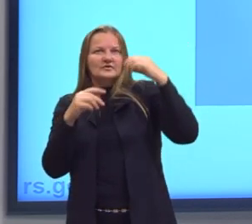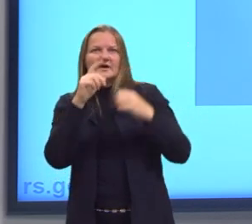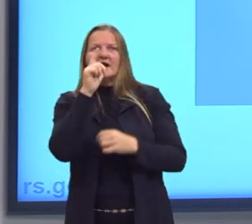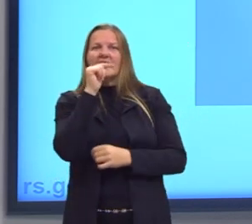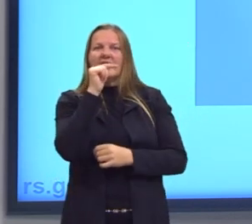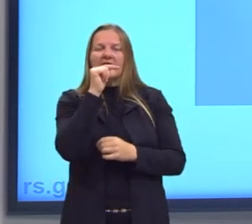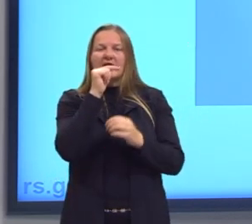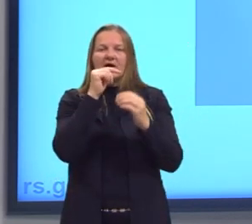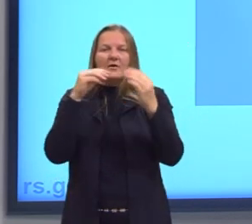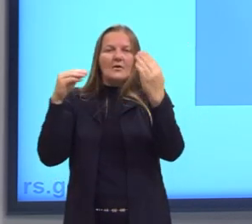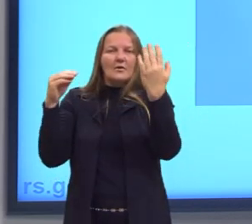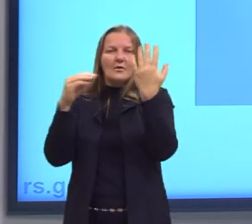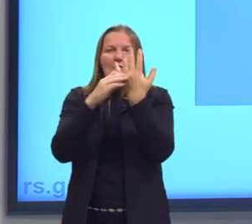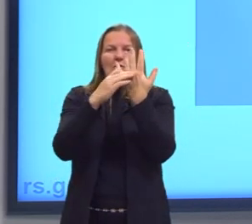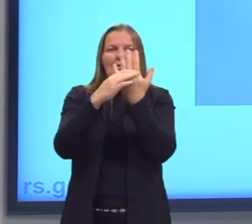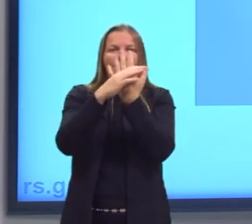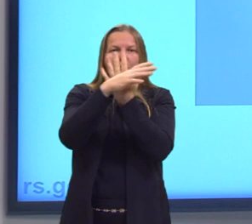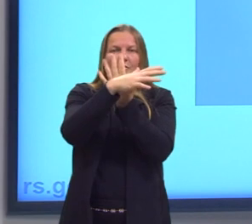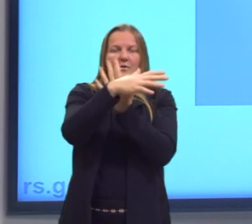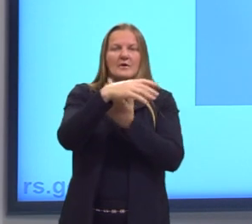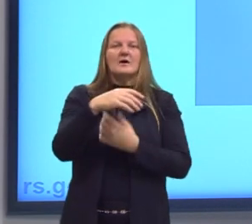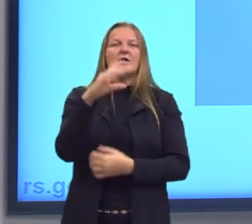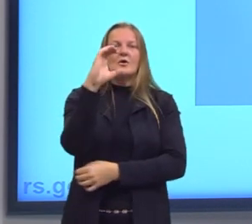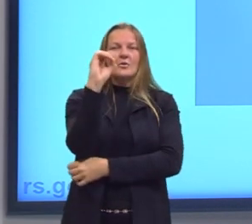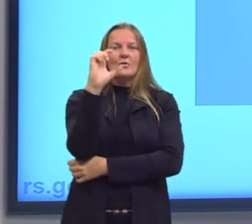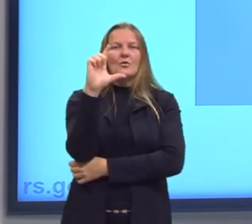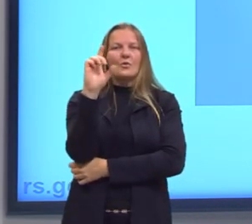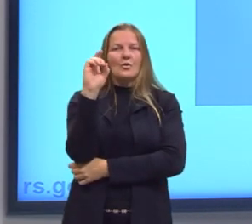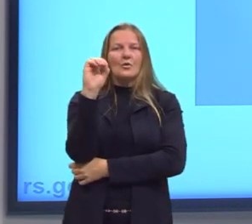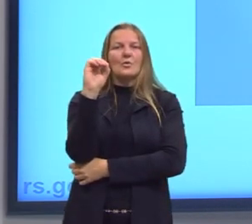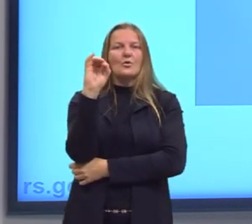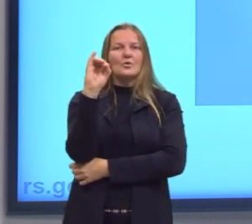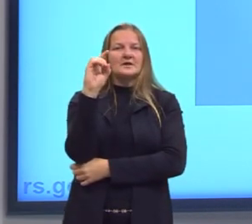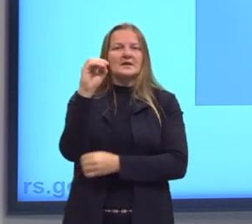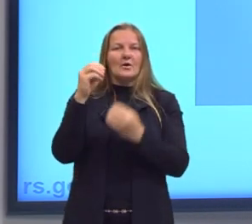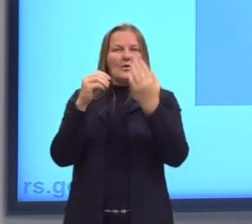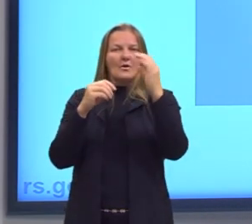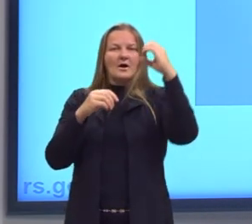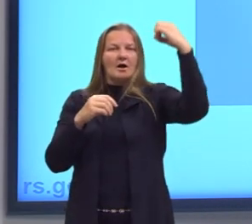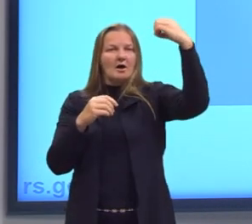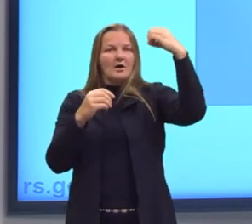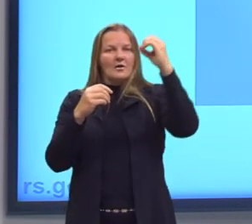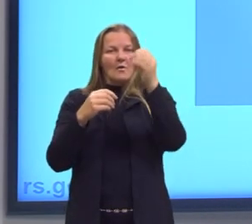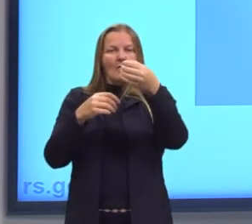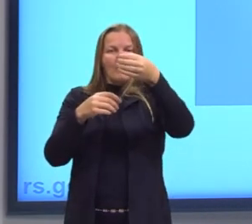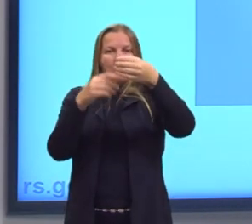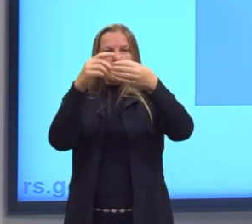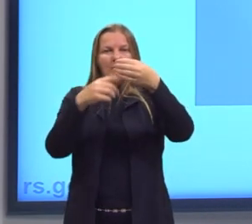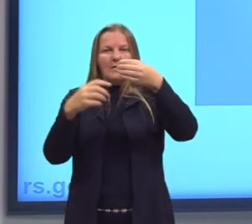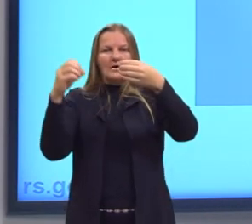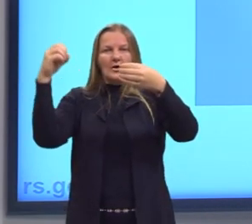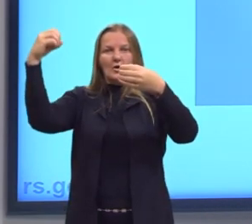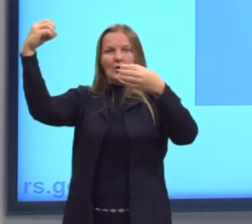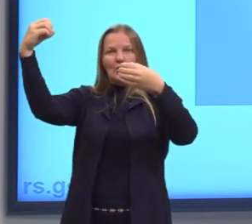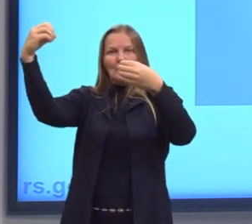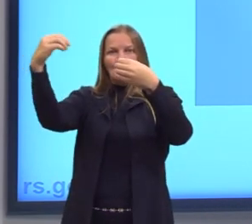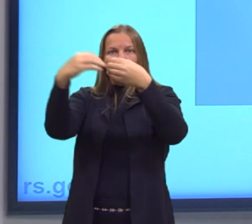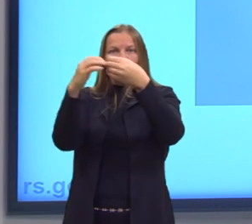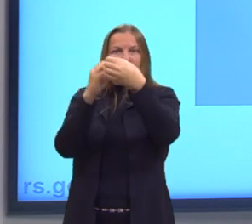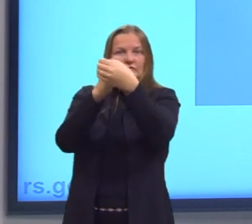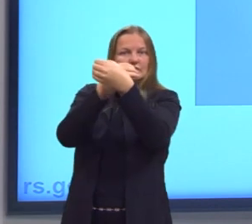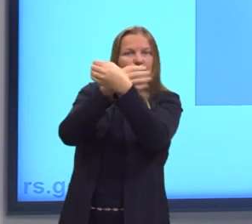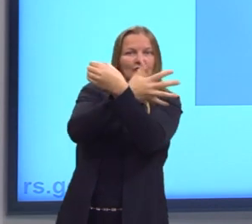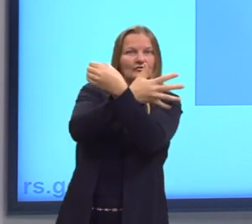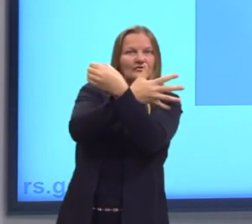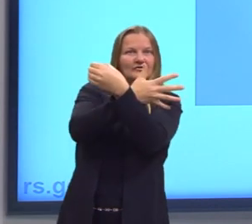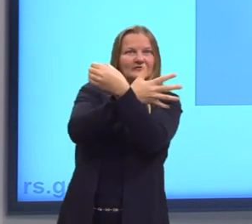dispersão coloidal. Quando a luz passa por um coloide, é possível enxergar esses feixes